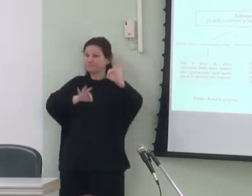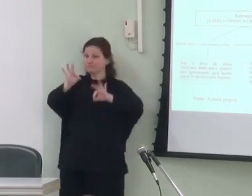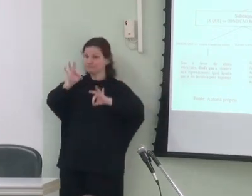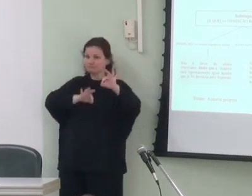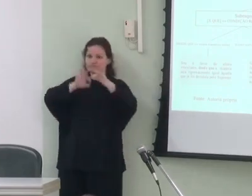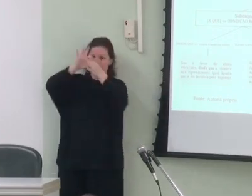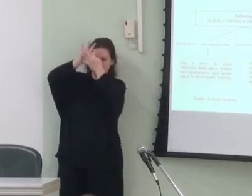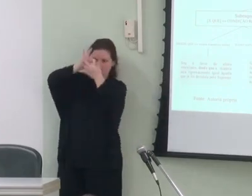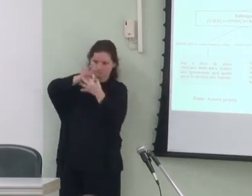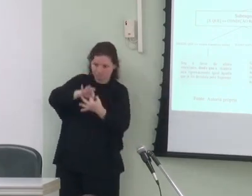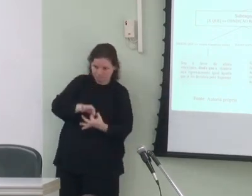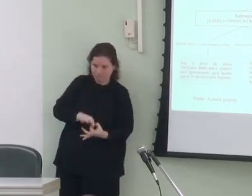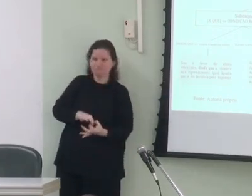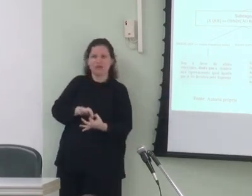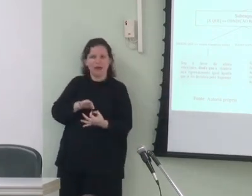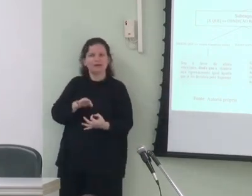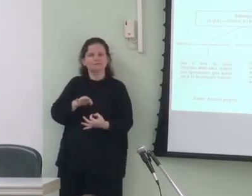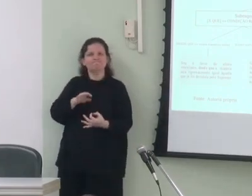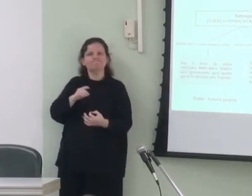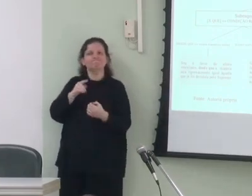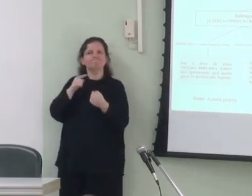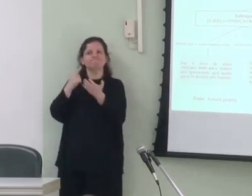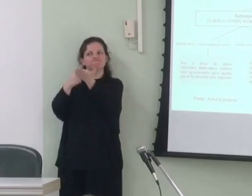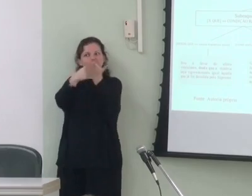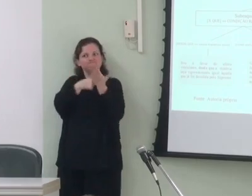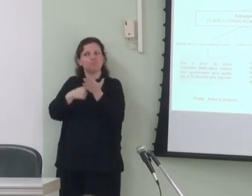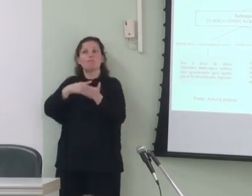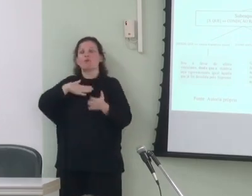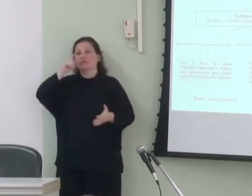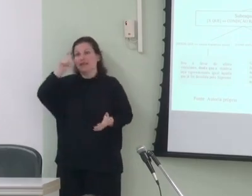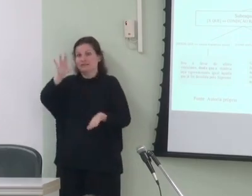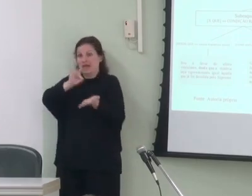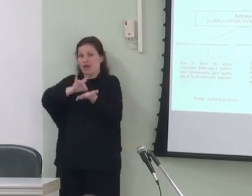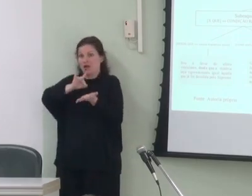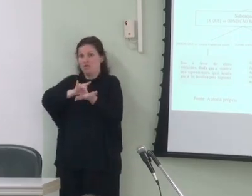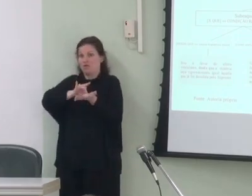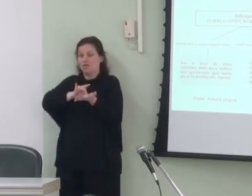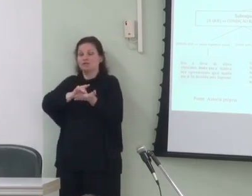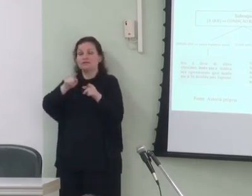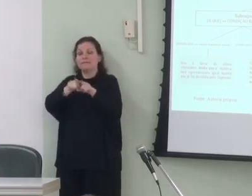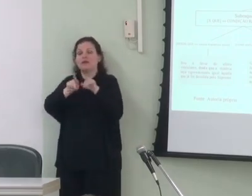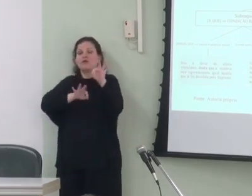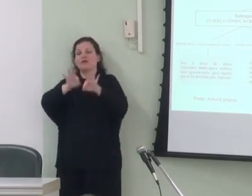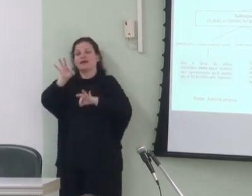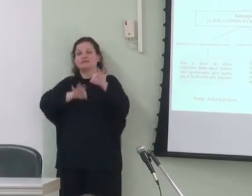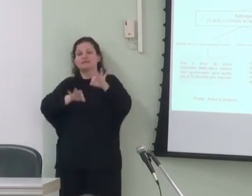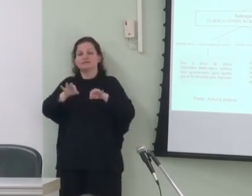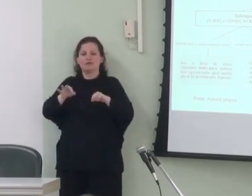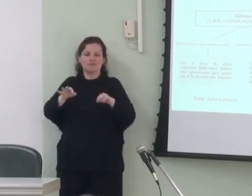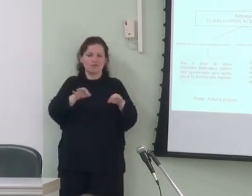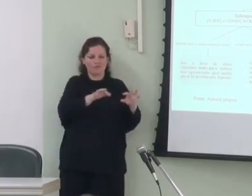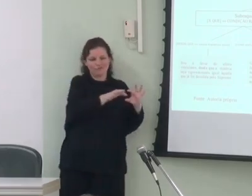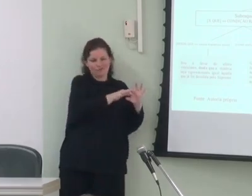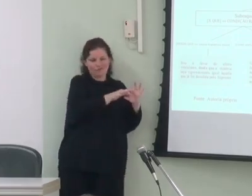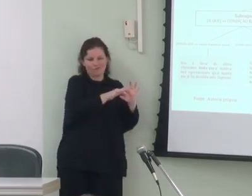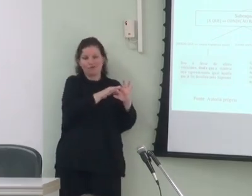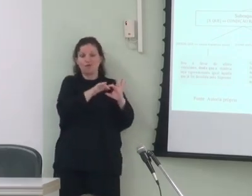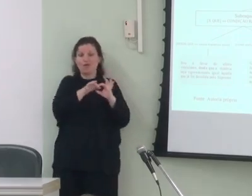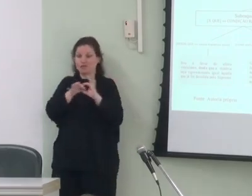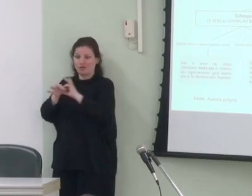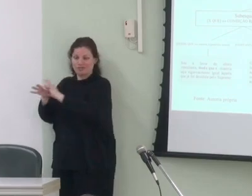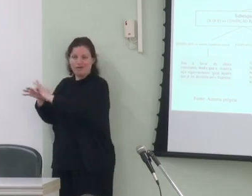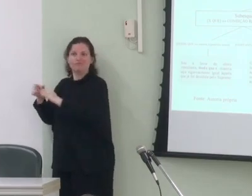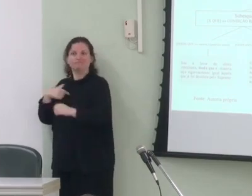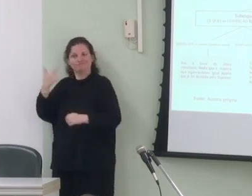vertical da rede é o ponto mais consensual o meu interesse real aqui é na organização horizontal e por isso me volto a